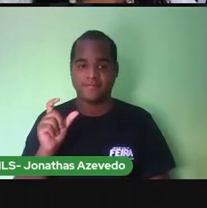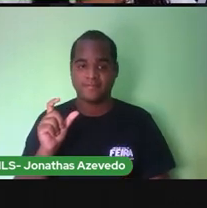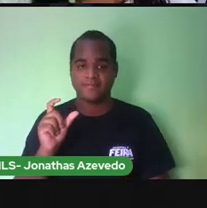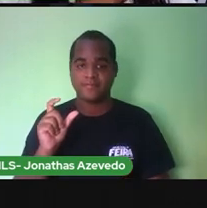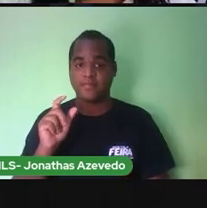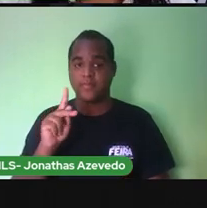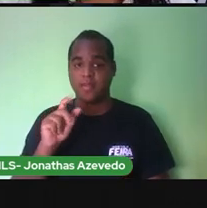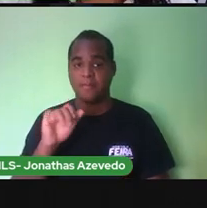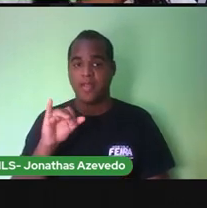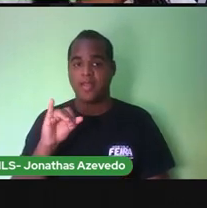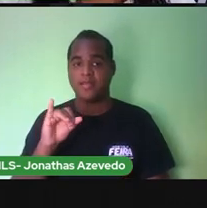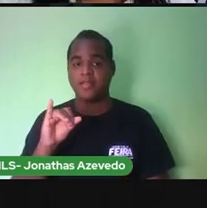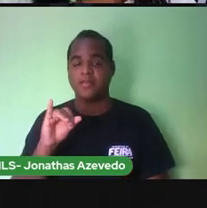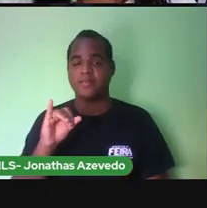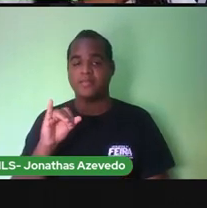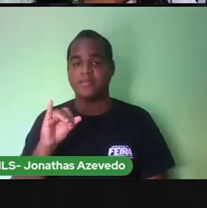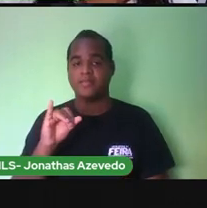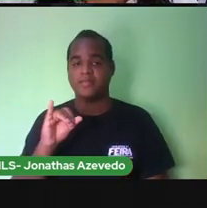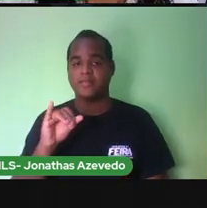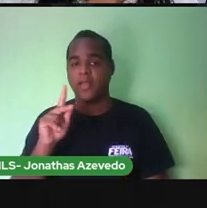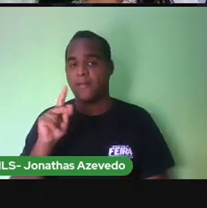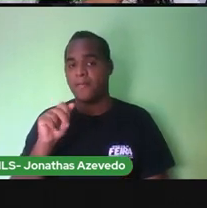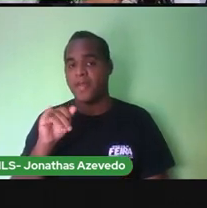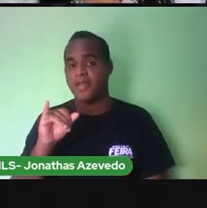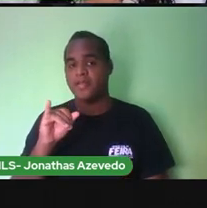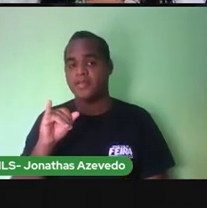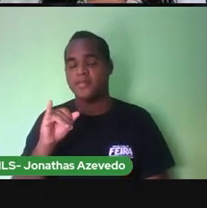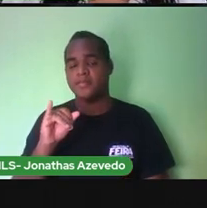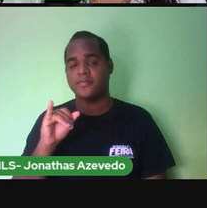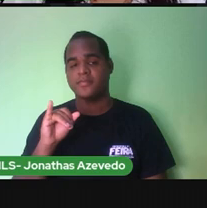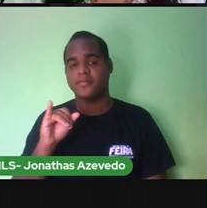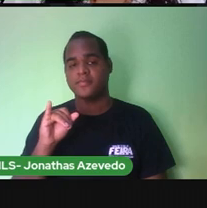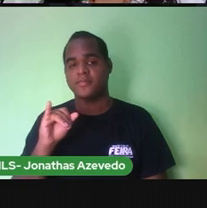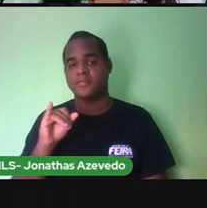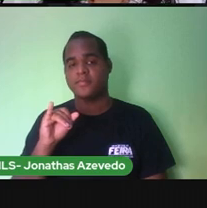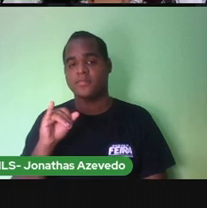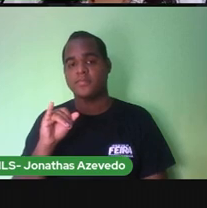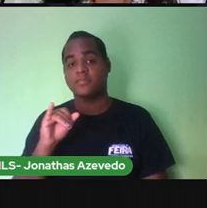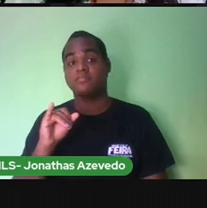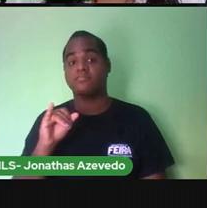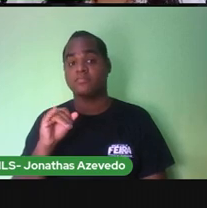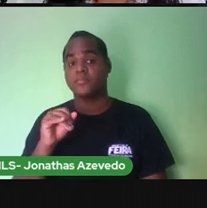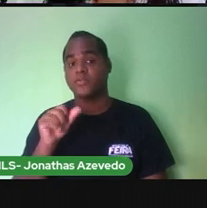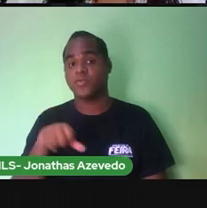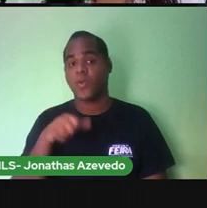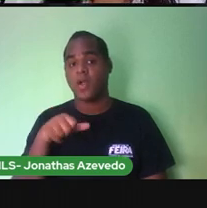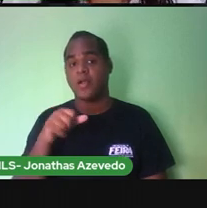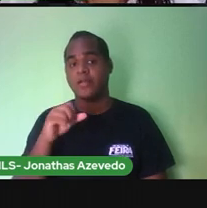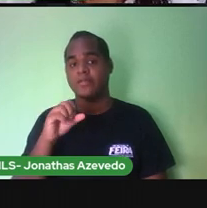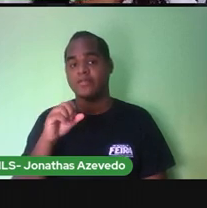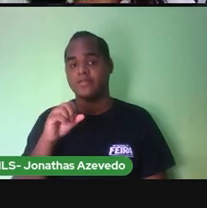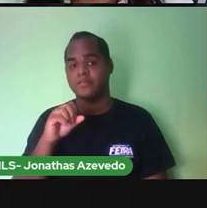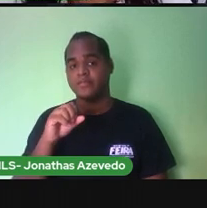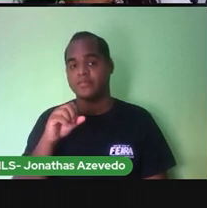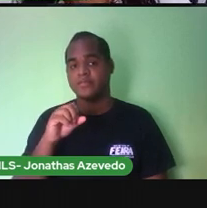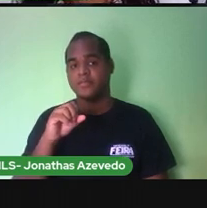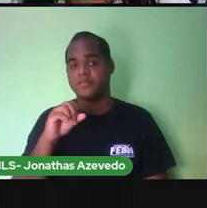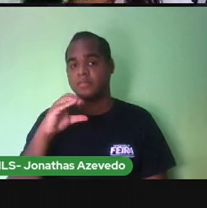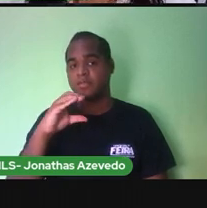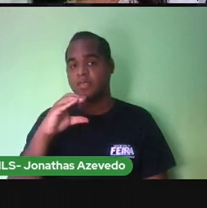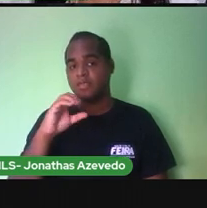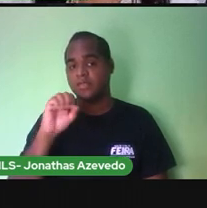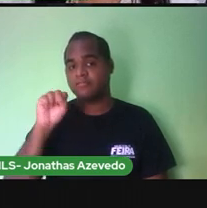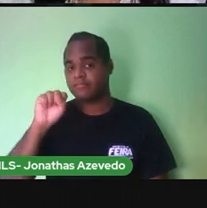PAI. PAI. Se nós trocarmos a letra C pela letra